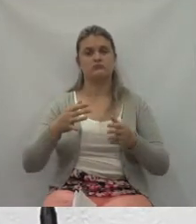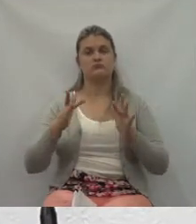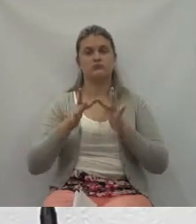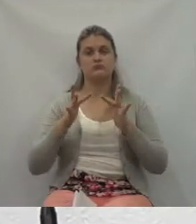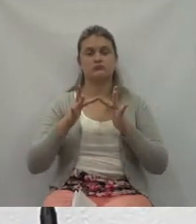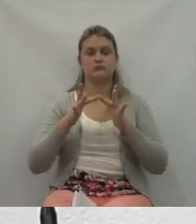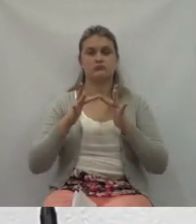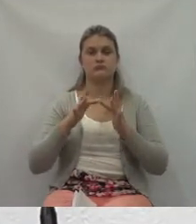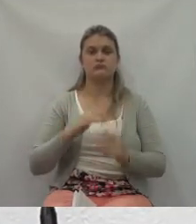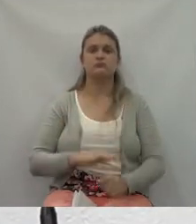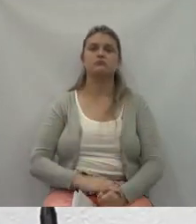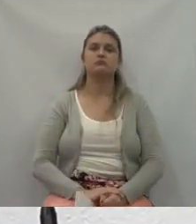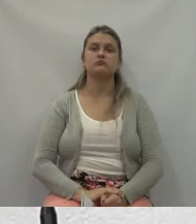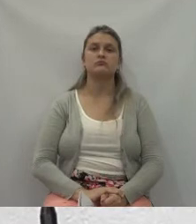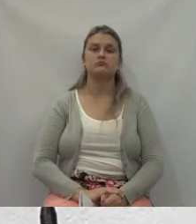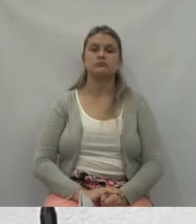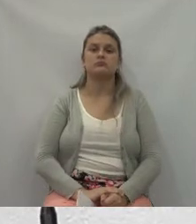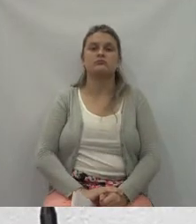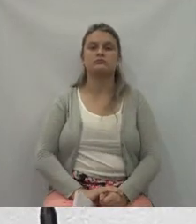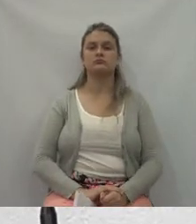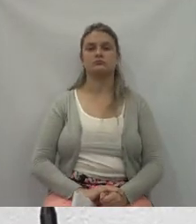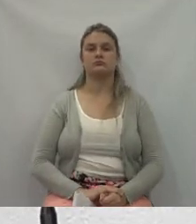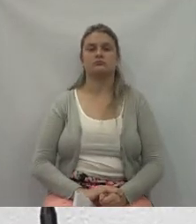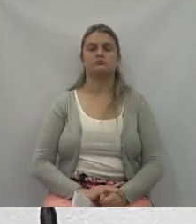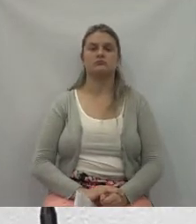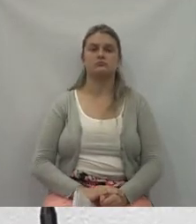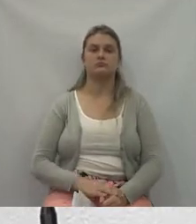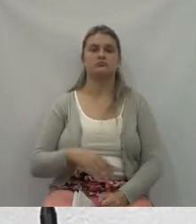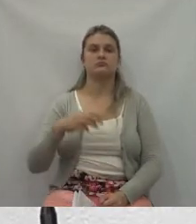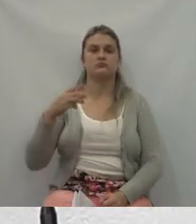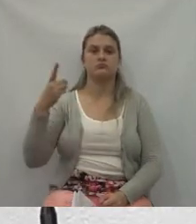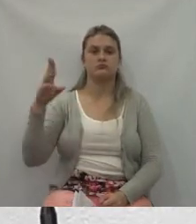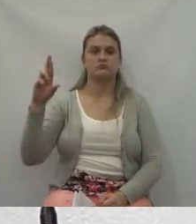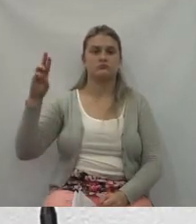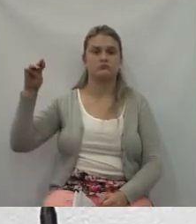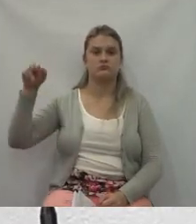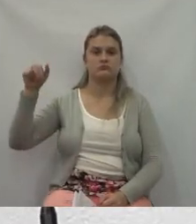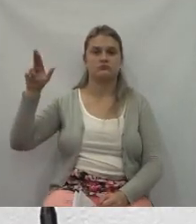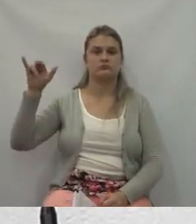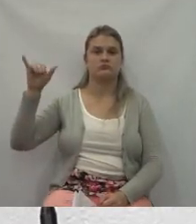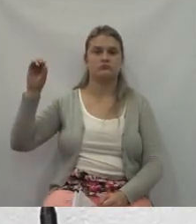o Dr. Mário, Dr. Emerson,